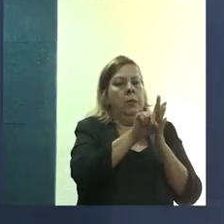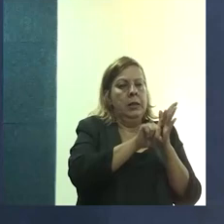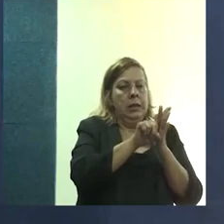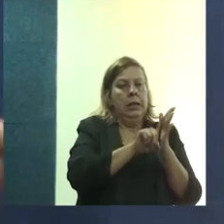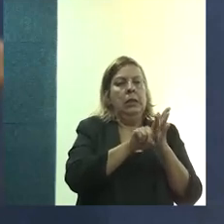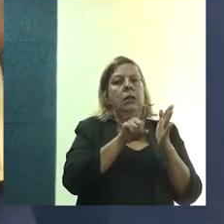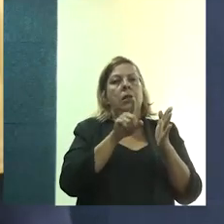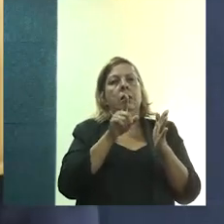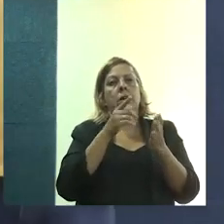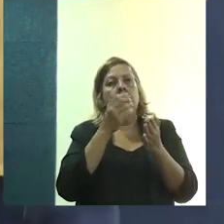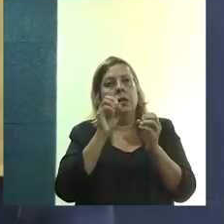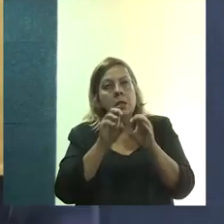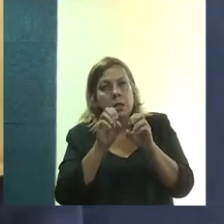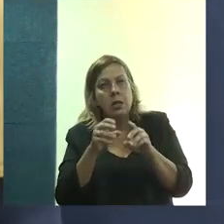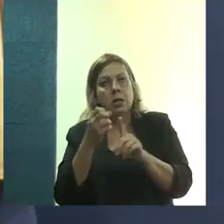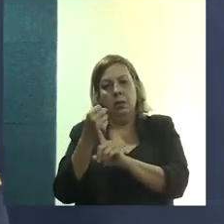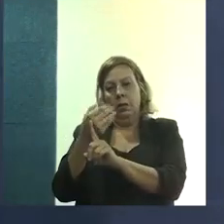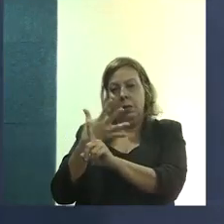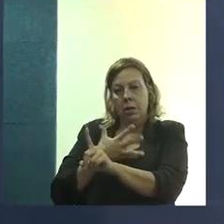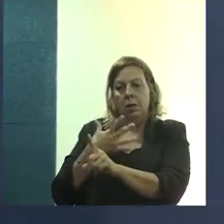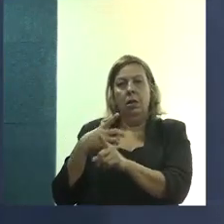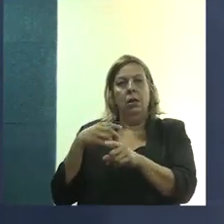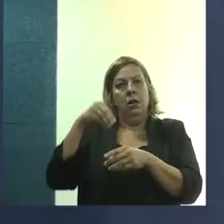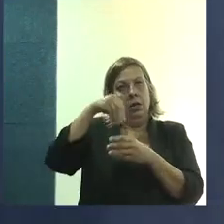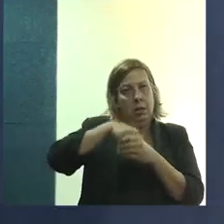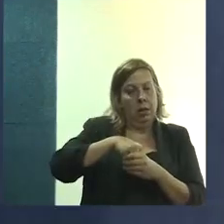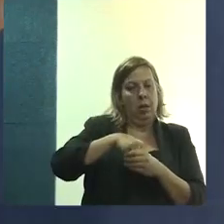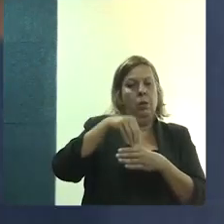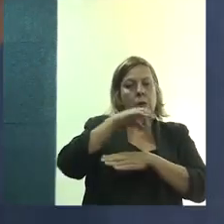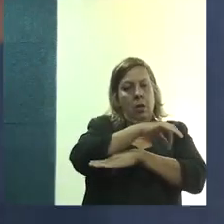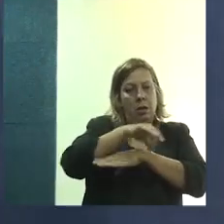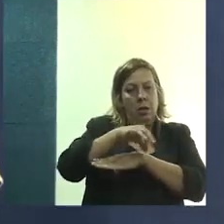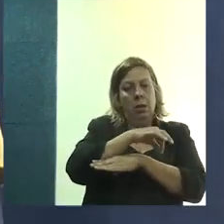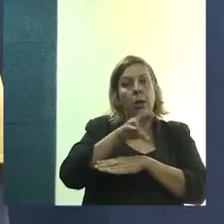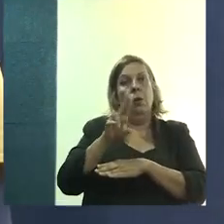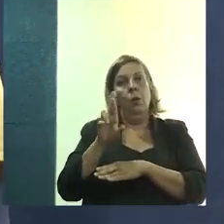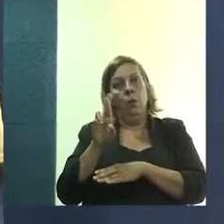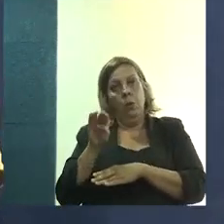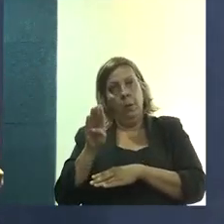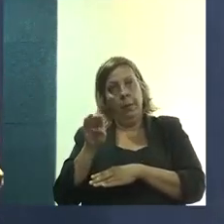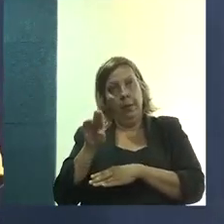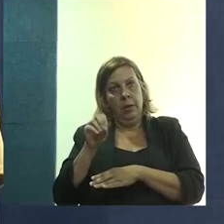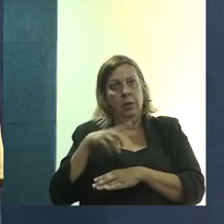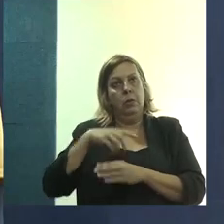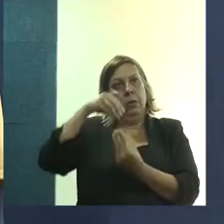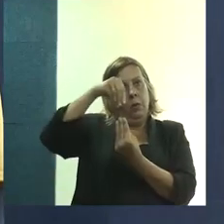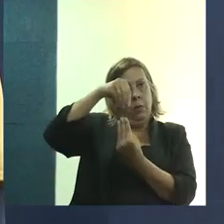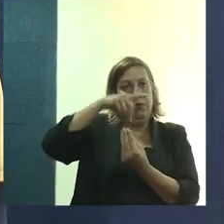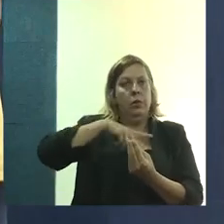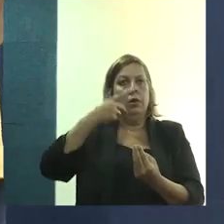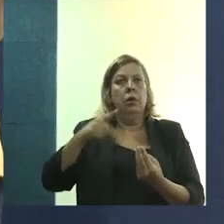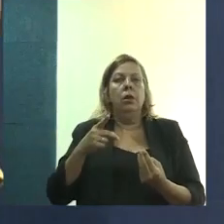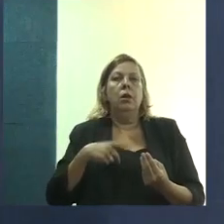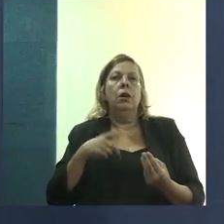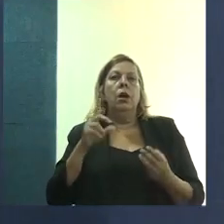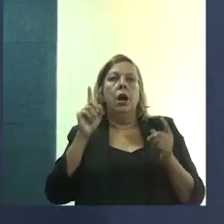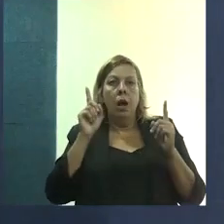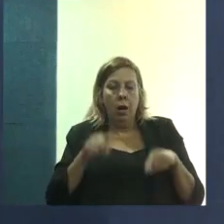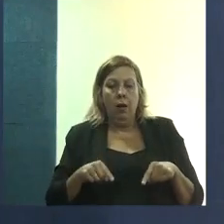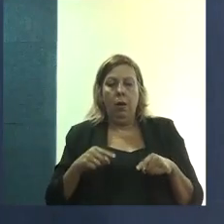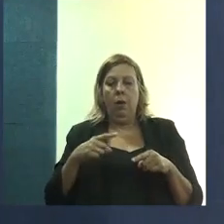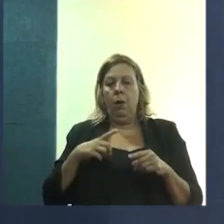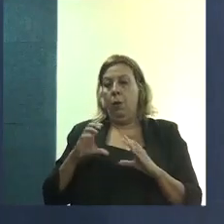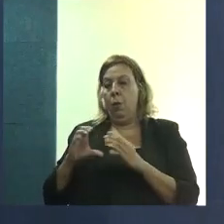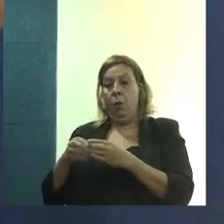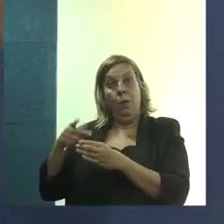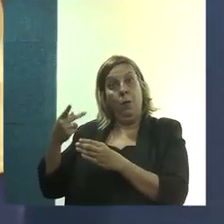pesquisa e extensão como uma prática do curso de arquitetura e urbanismo da Universidade Federal de Sergipe. E reconhecer o curso de